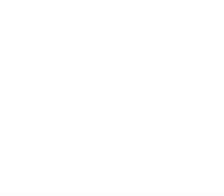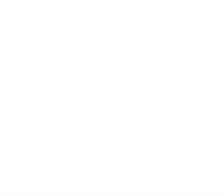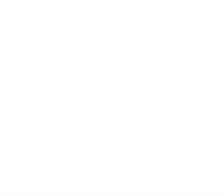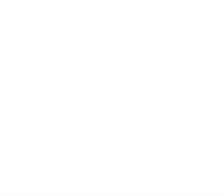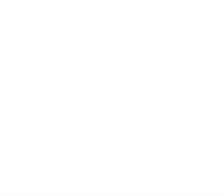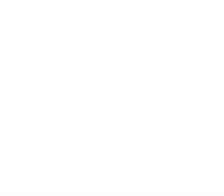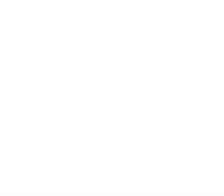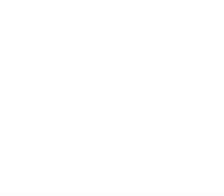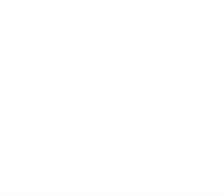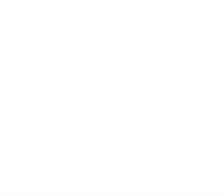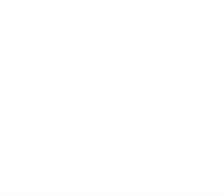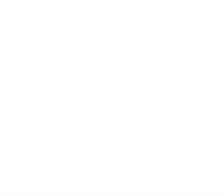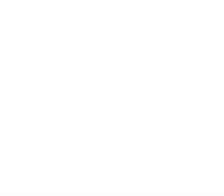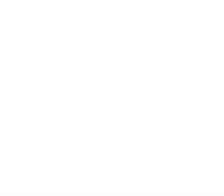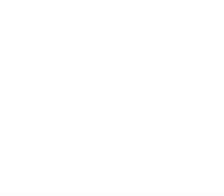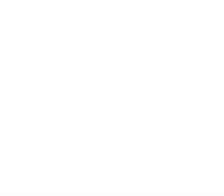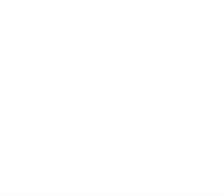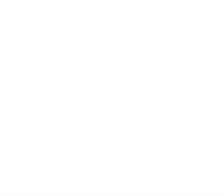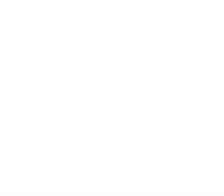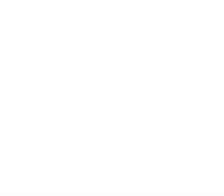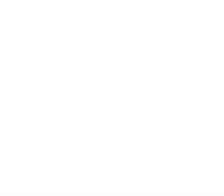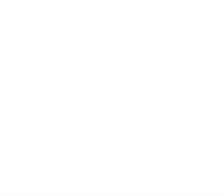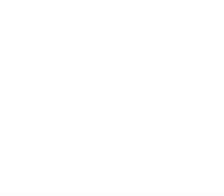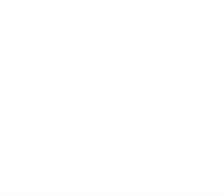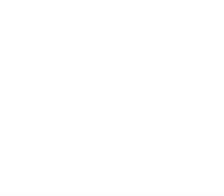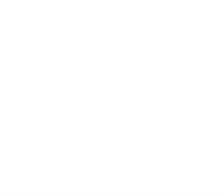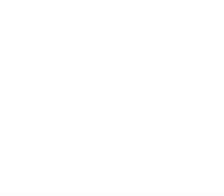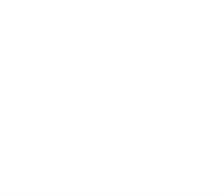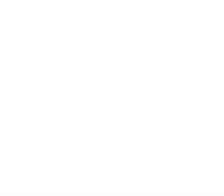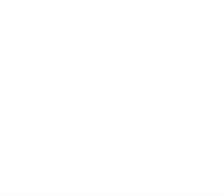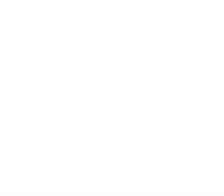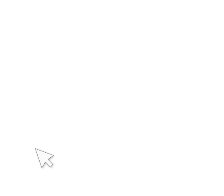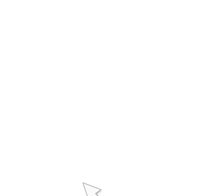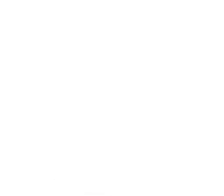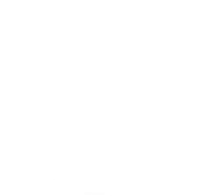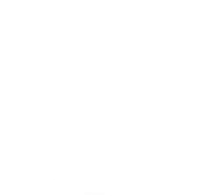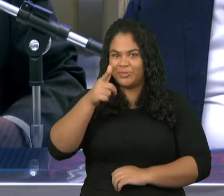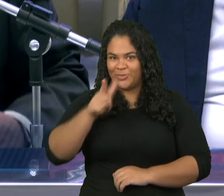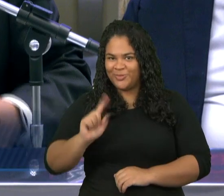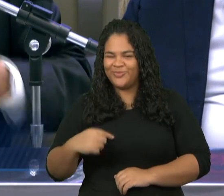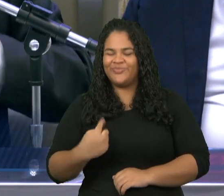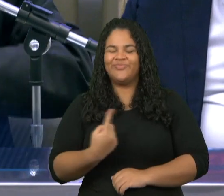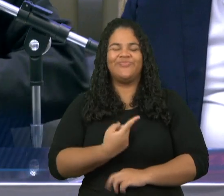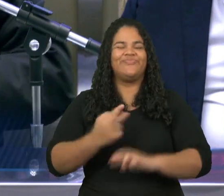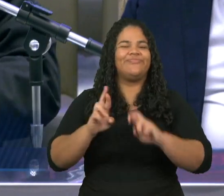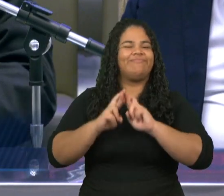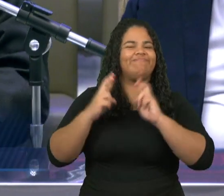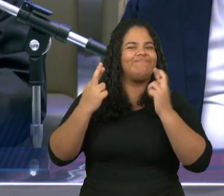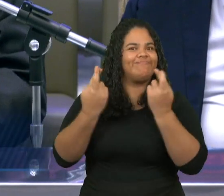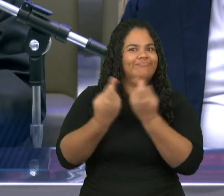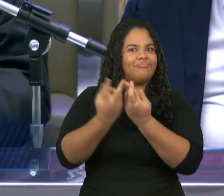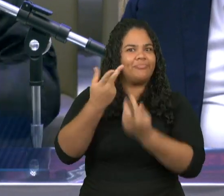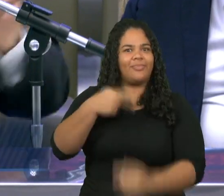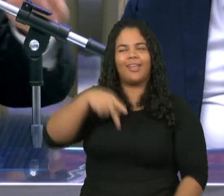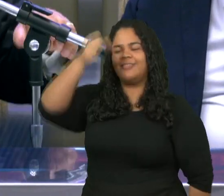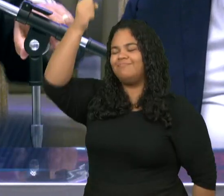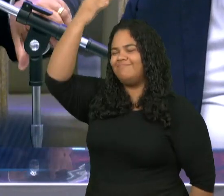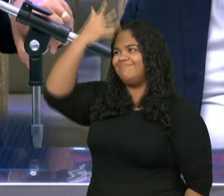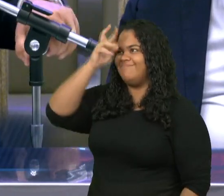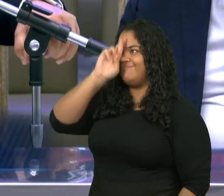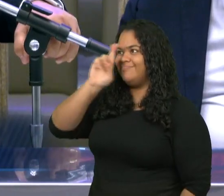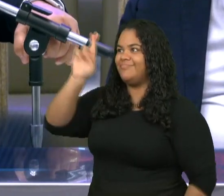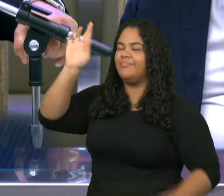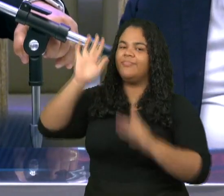Meus queridos irmãos, mais uma vez estamos reunidos na presença do Senhor